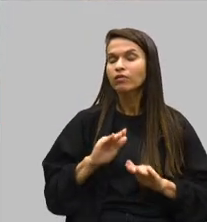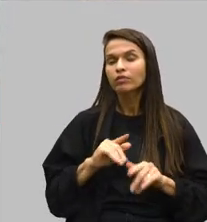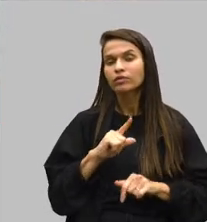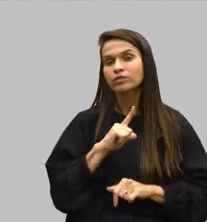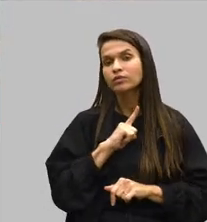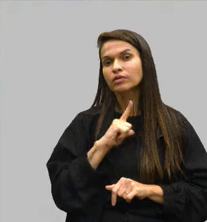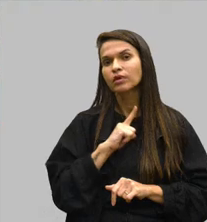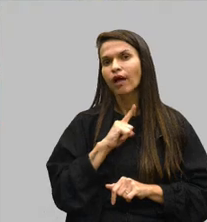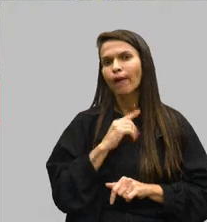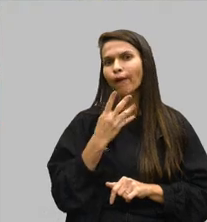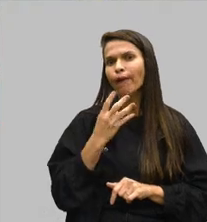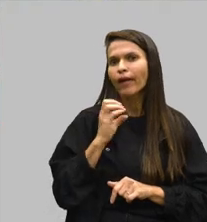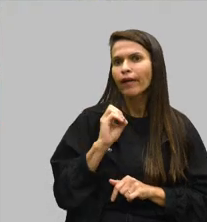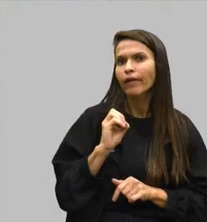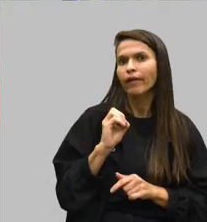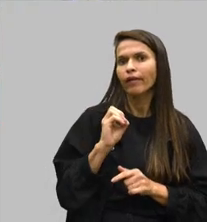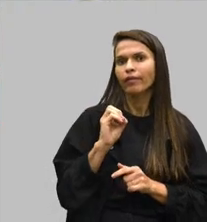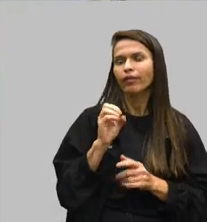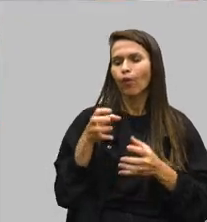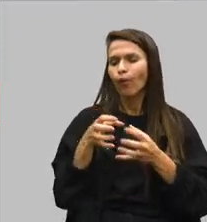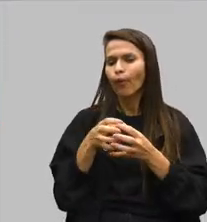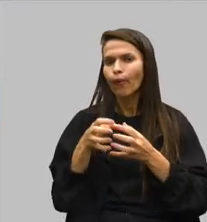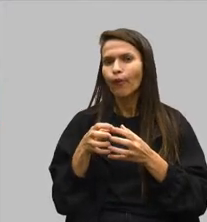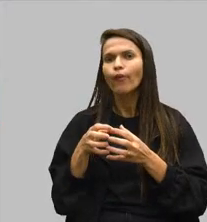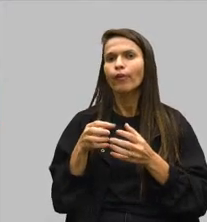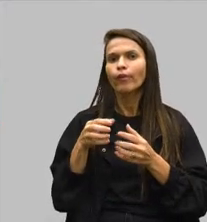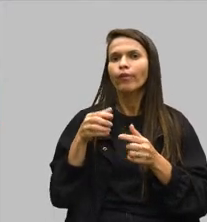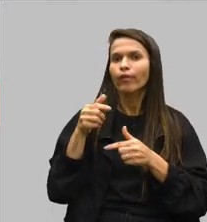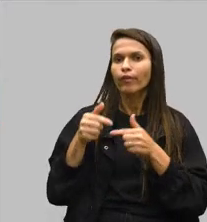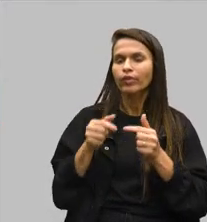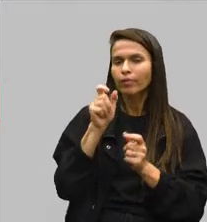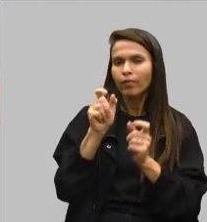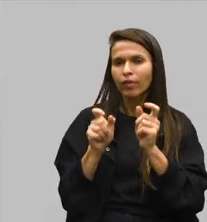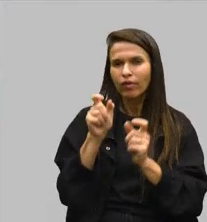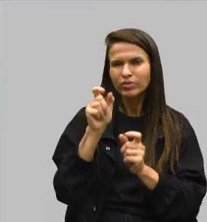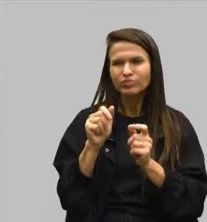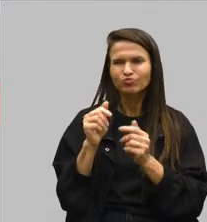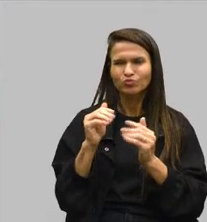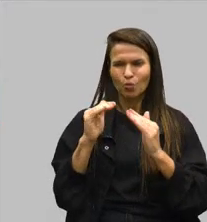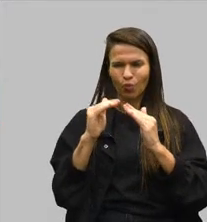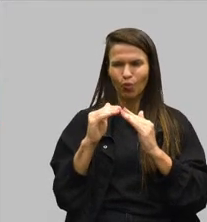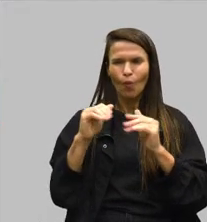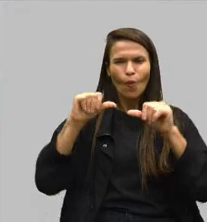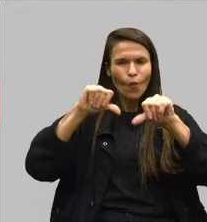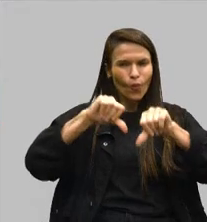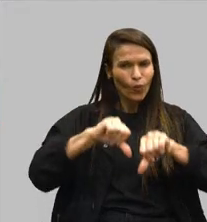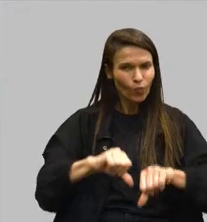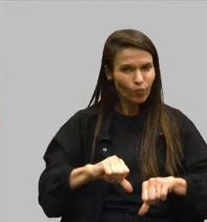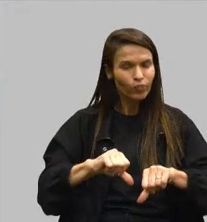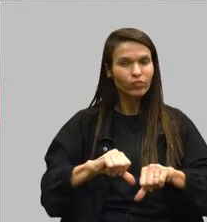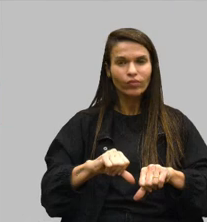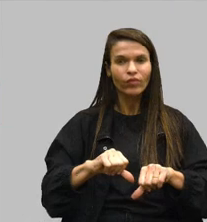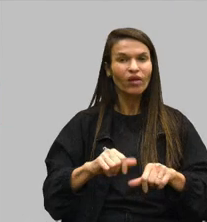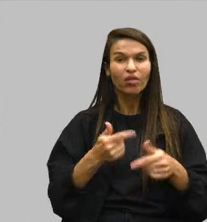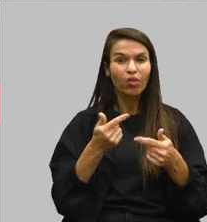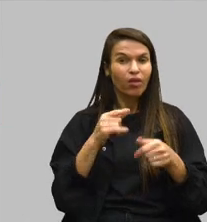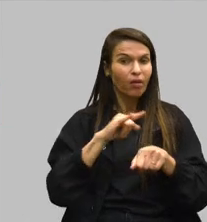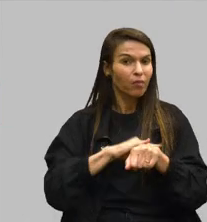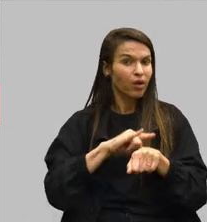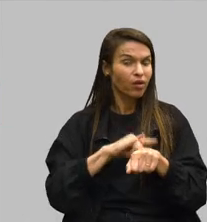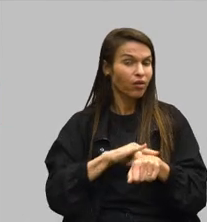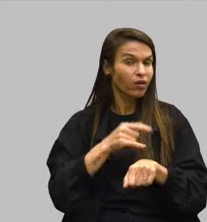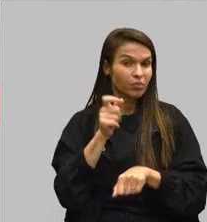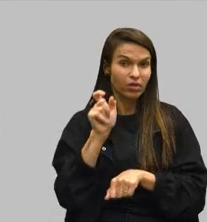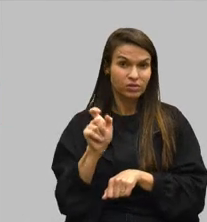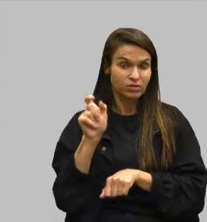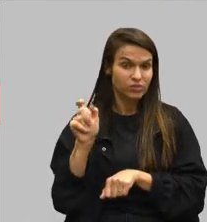40, 50 trabalhadores recrutados lá para um alojamento em péssimas condições e que não tem banheiro para essas pessoas,